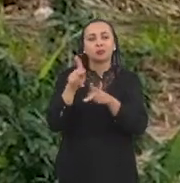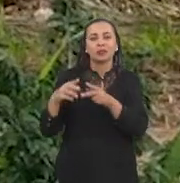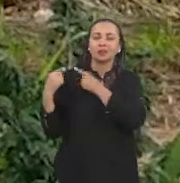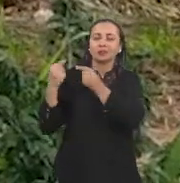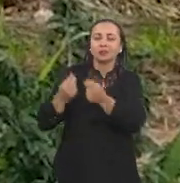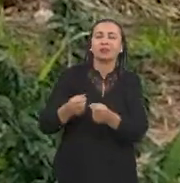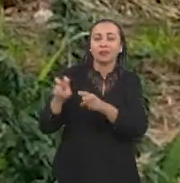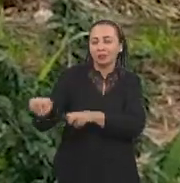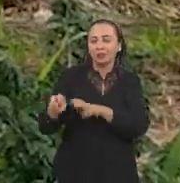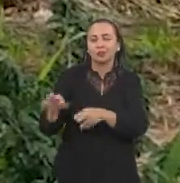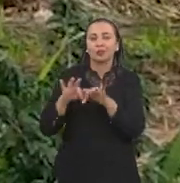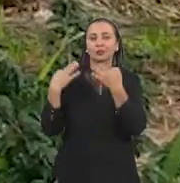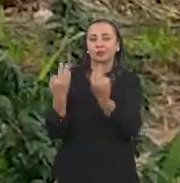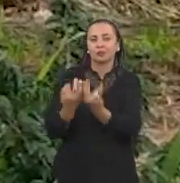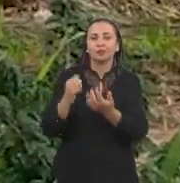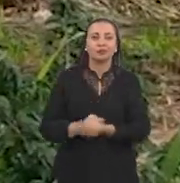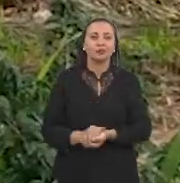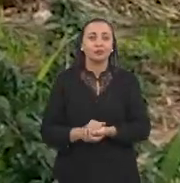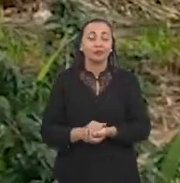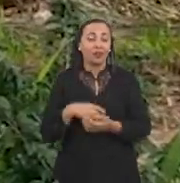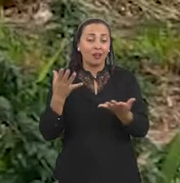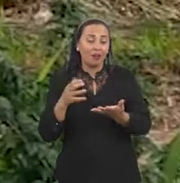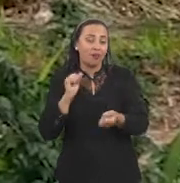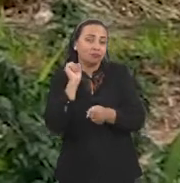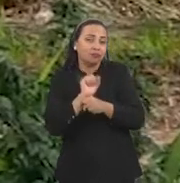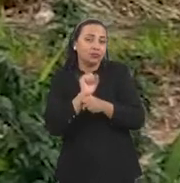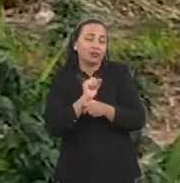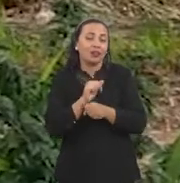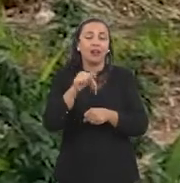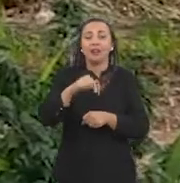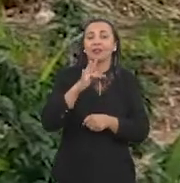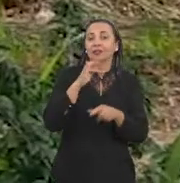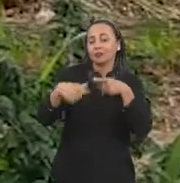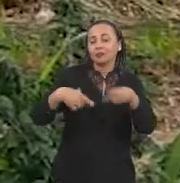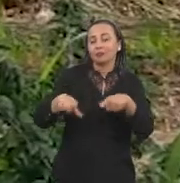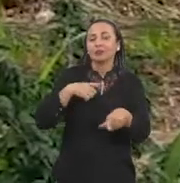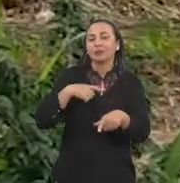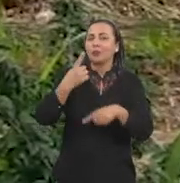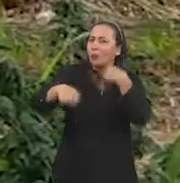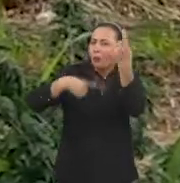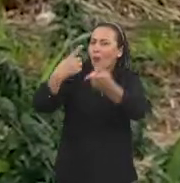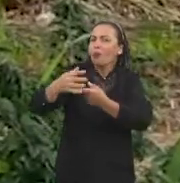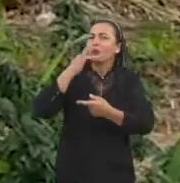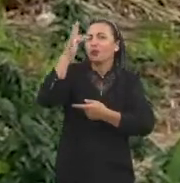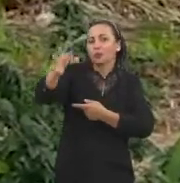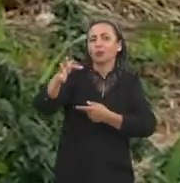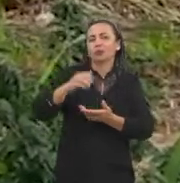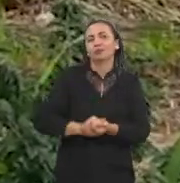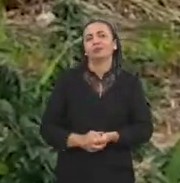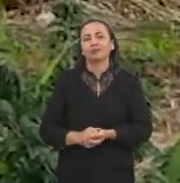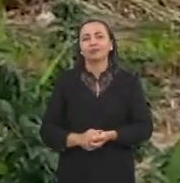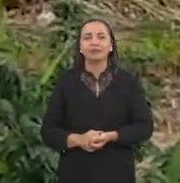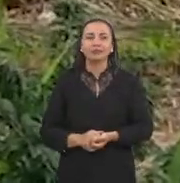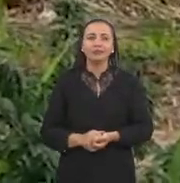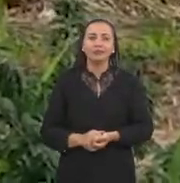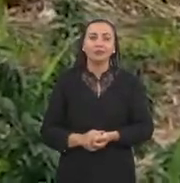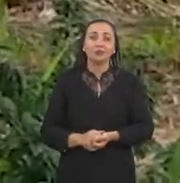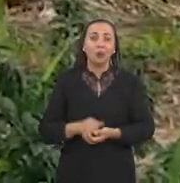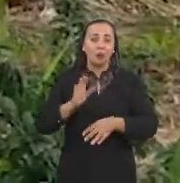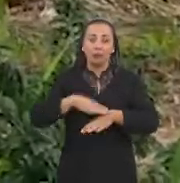que também estamos estudando, enquanto comunidade, enquanto valorização do conhecimento popular e tradicional da agricultura familiar.